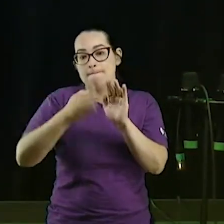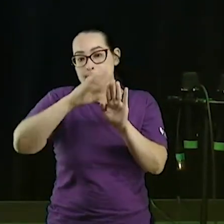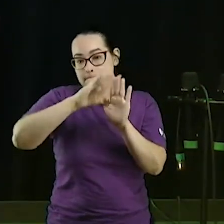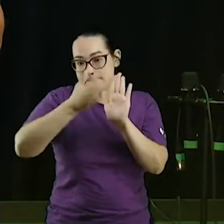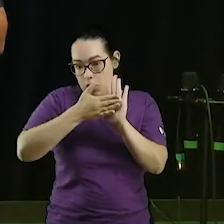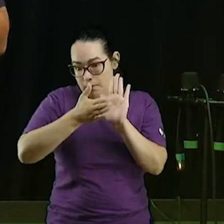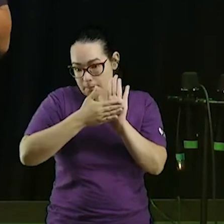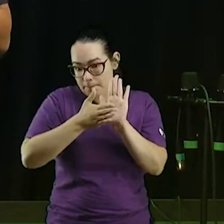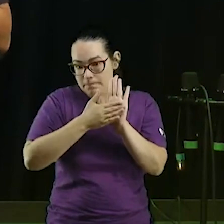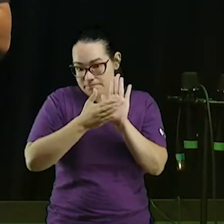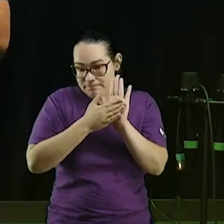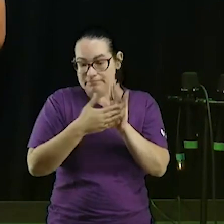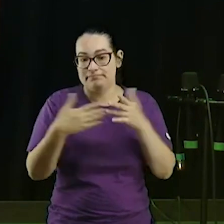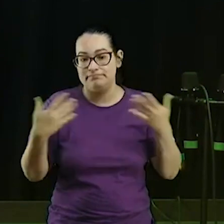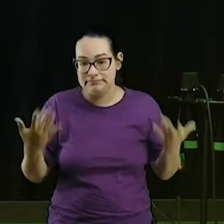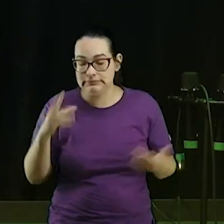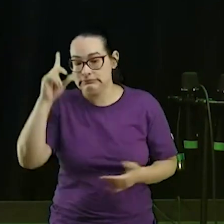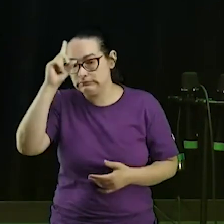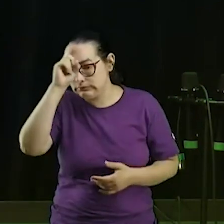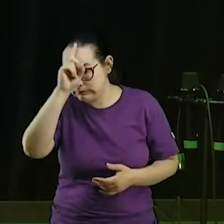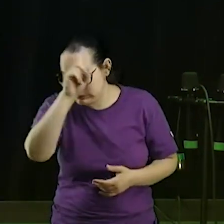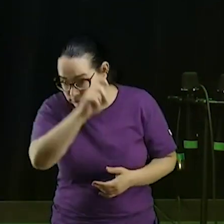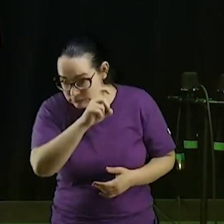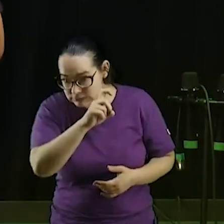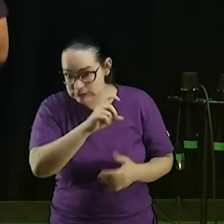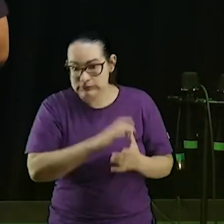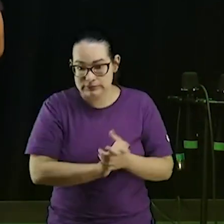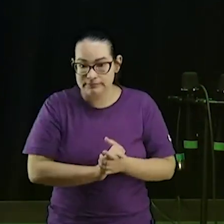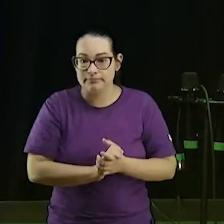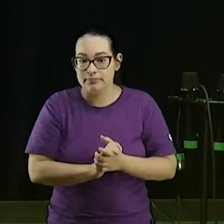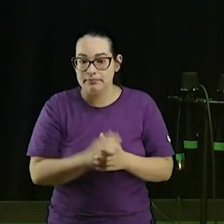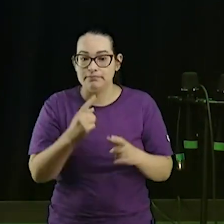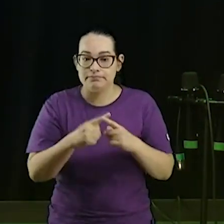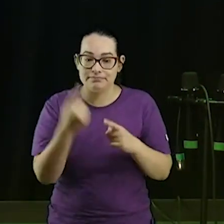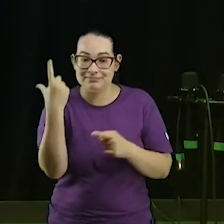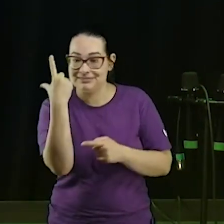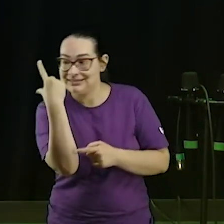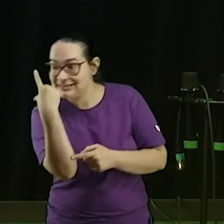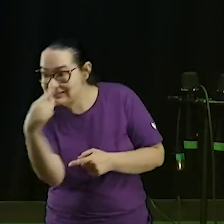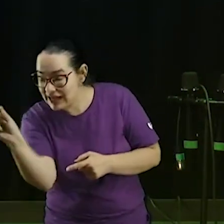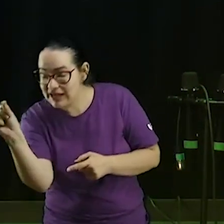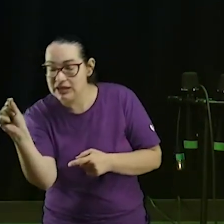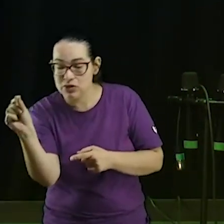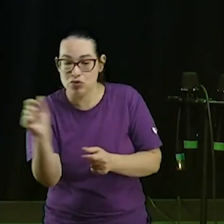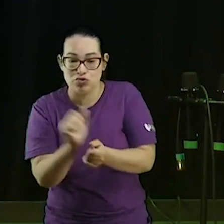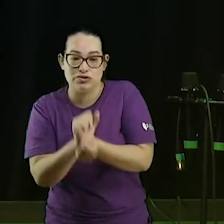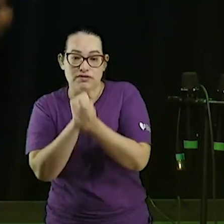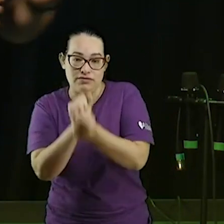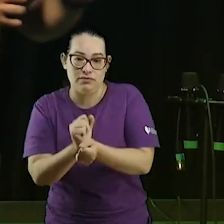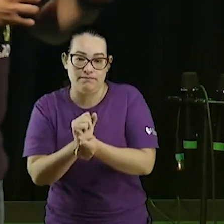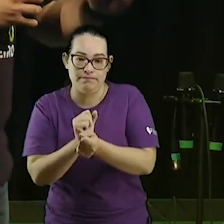saísse do lugar da escravidão. E as 8,5